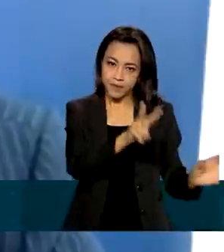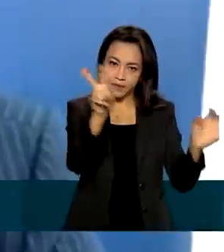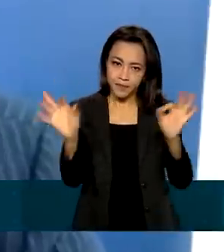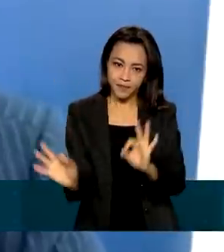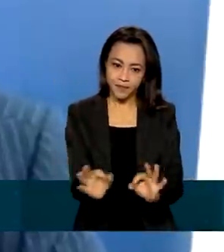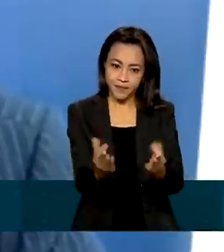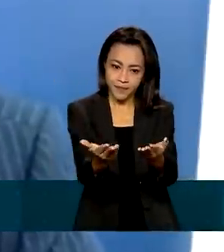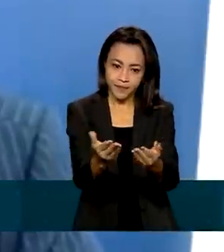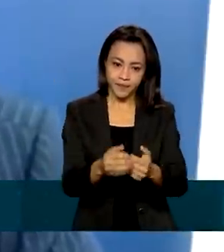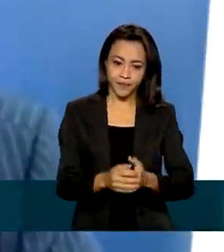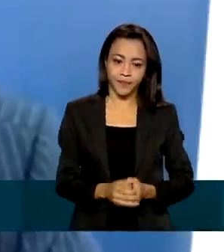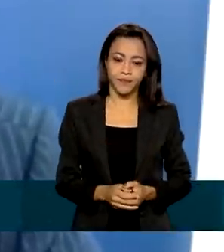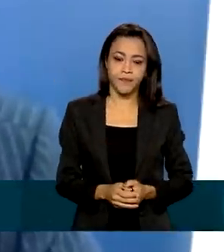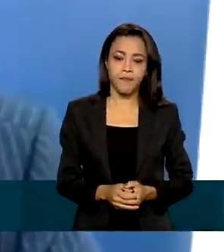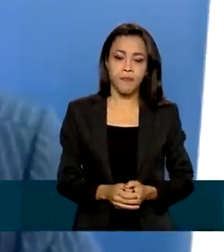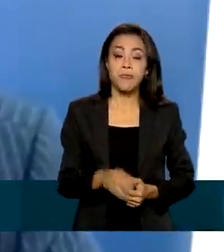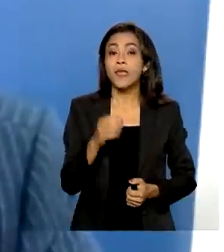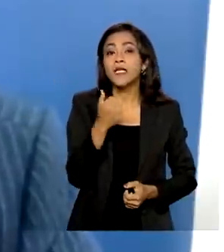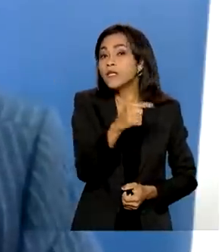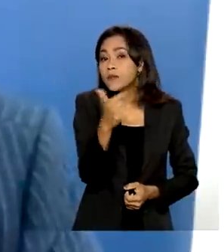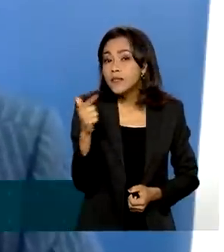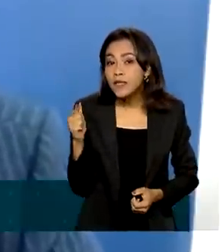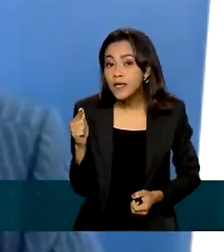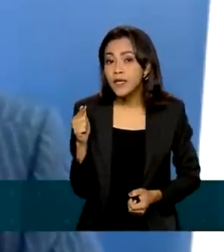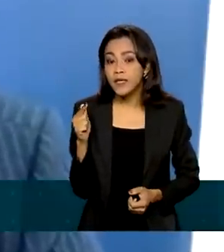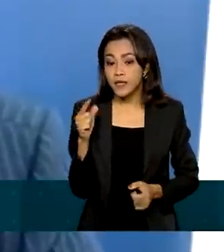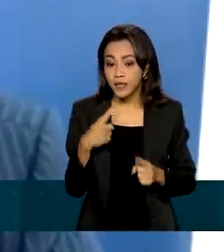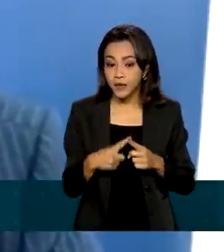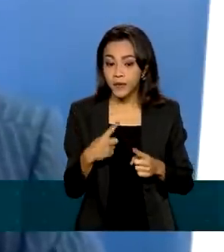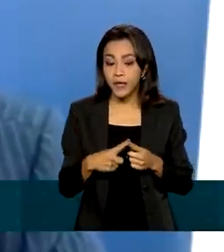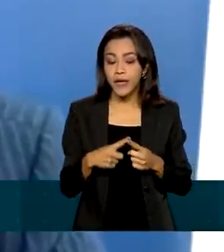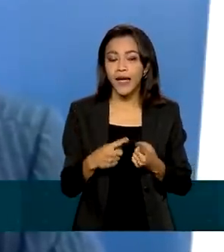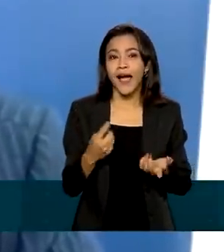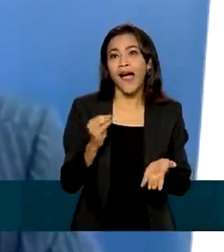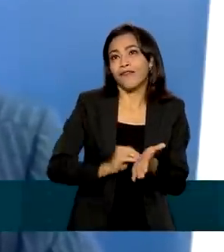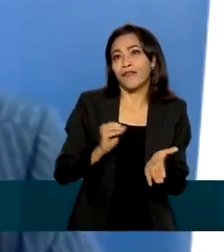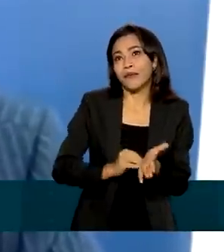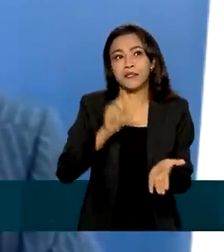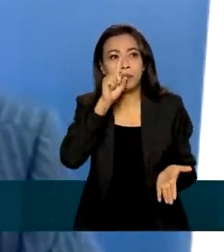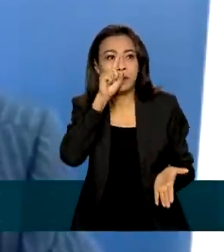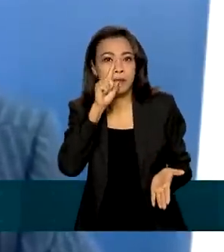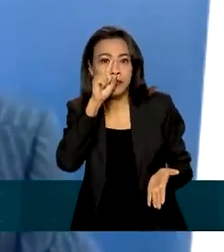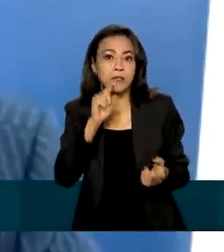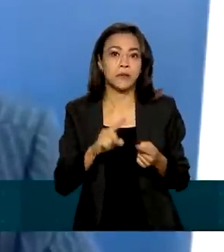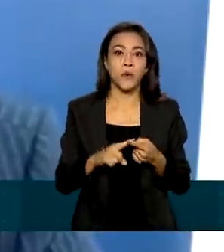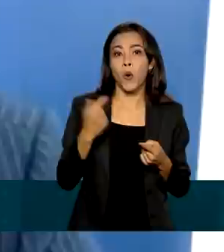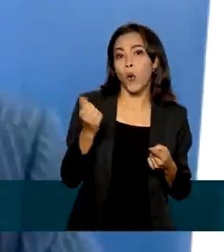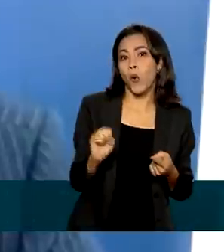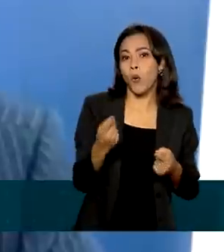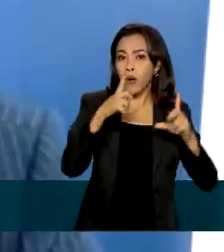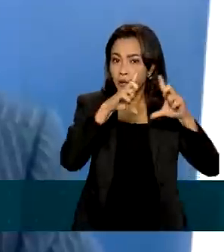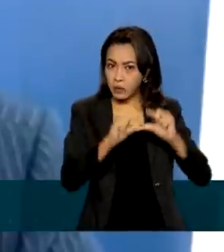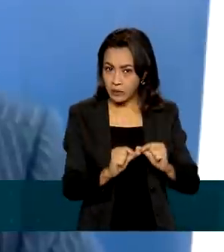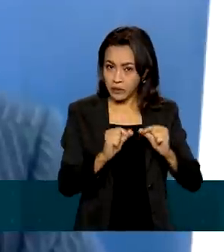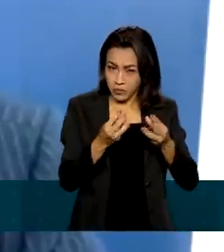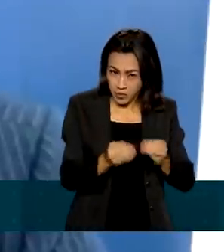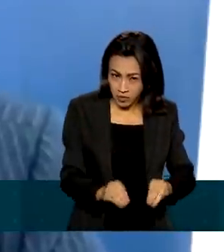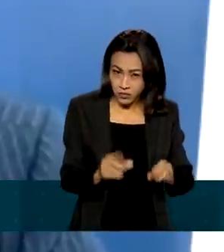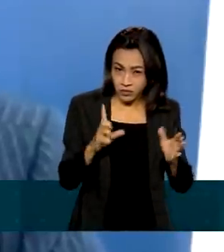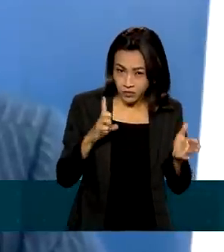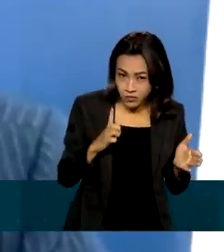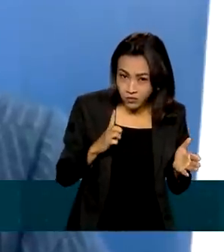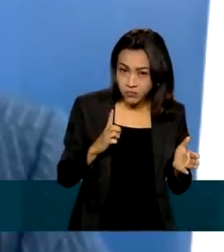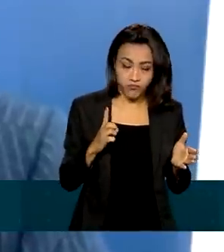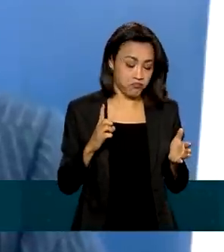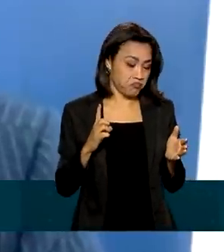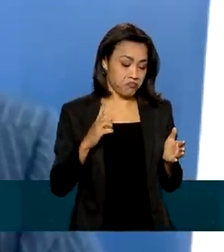Não se tem evidências que indiquem ausência de risco ou mesmo redução de danos e, portanto, ainda não